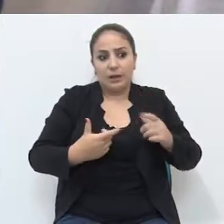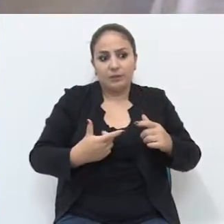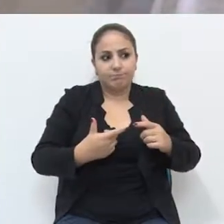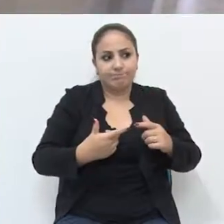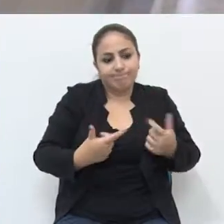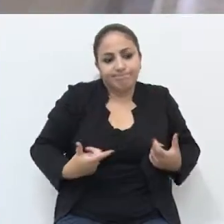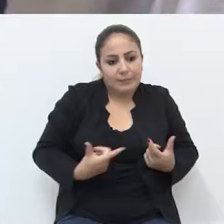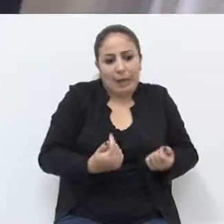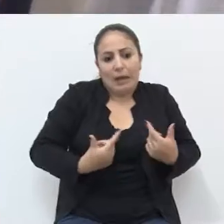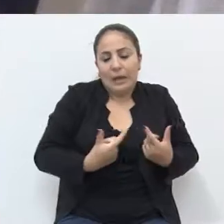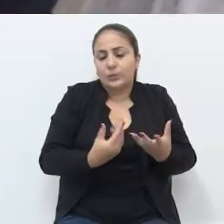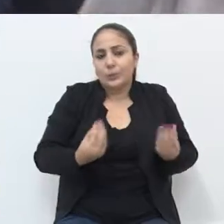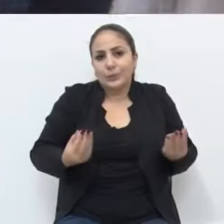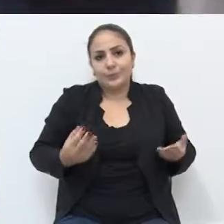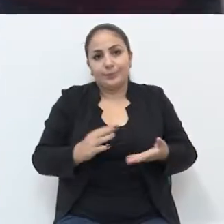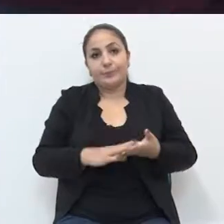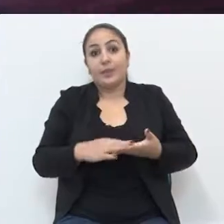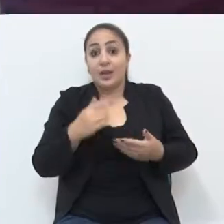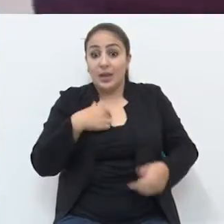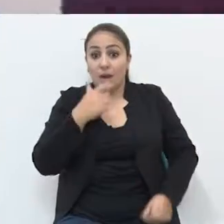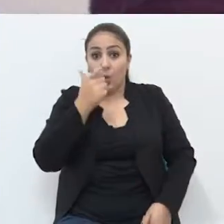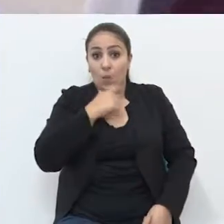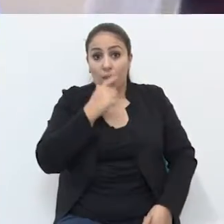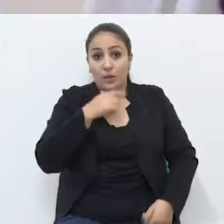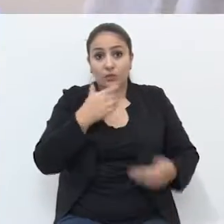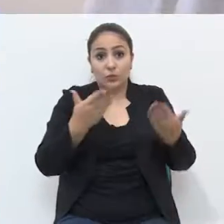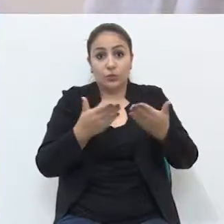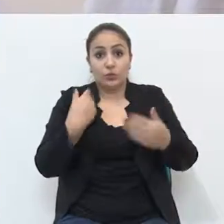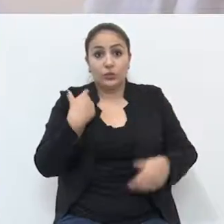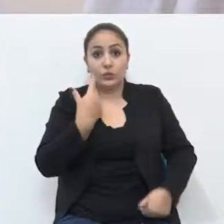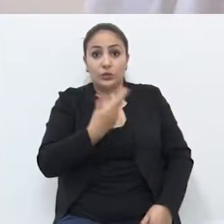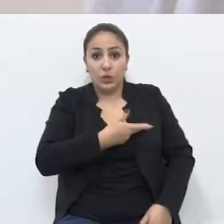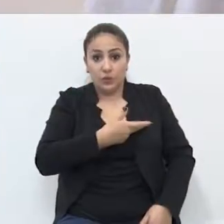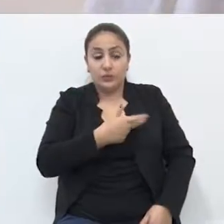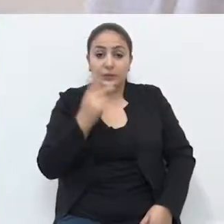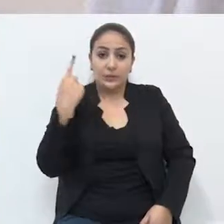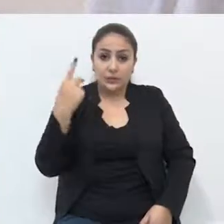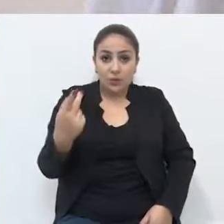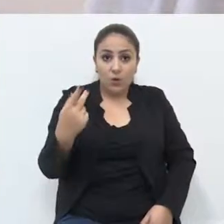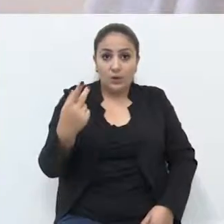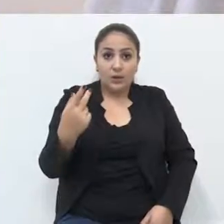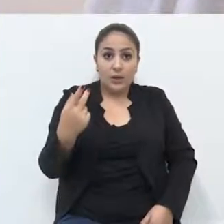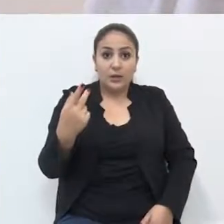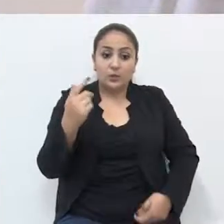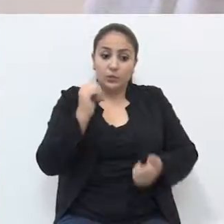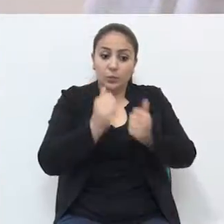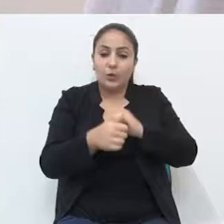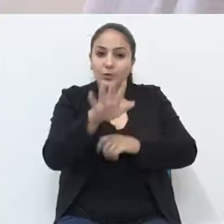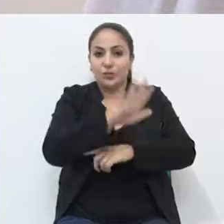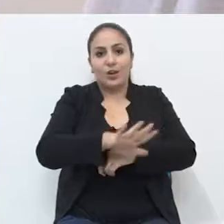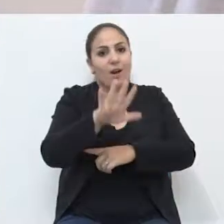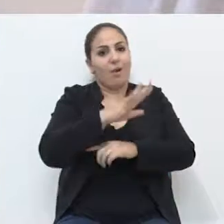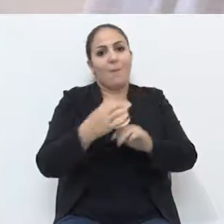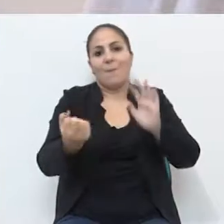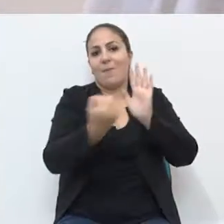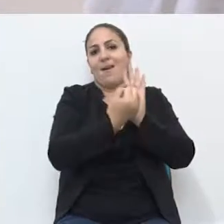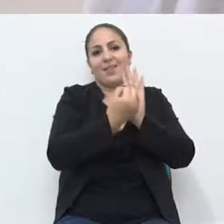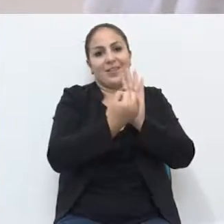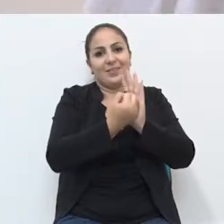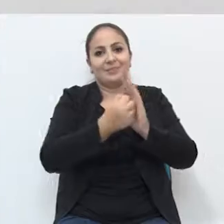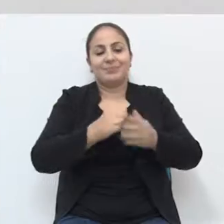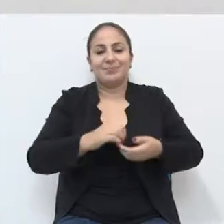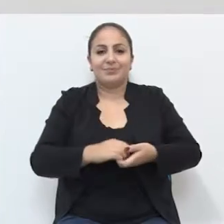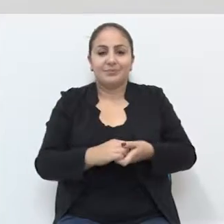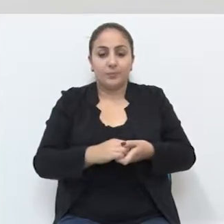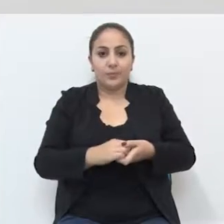têm o gasto. Eu acho que hoje é uma vitória para o esporte, no geral, a assinatura desse